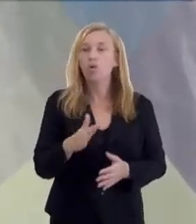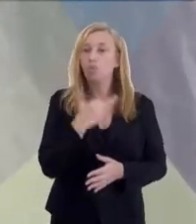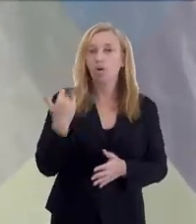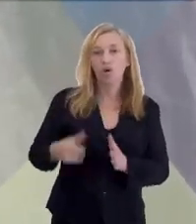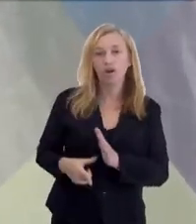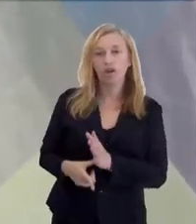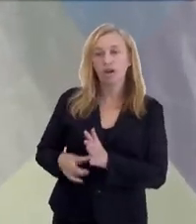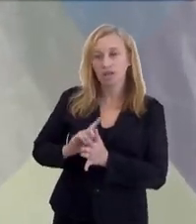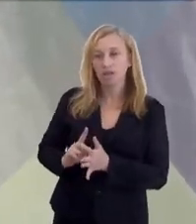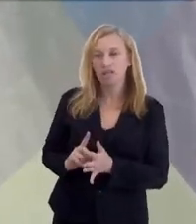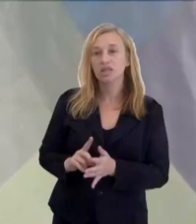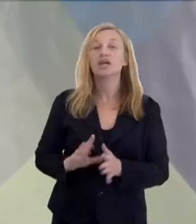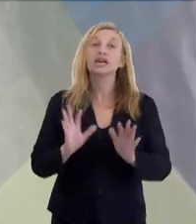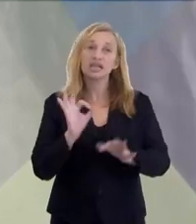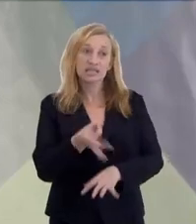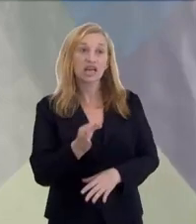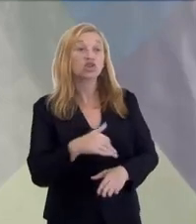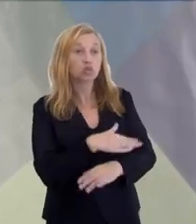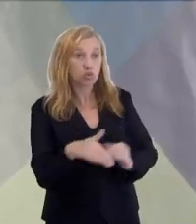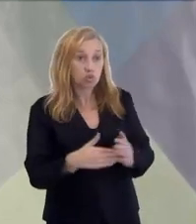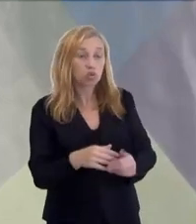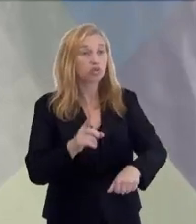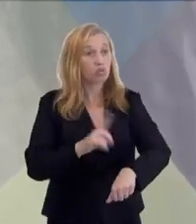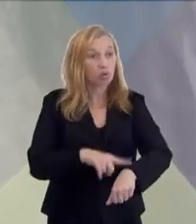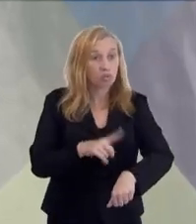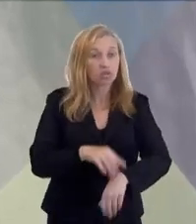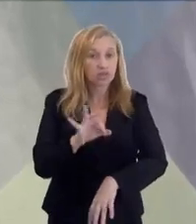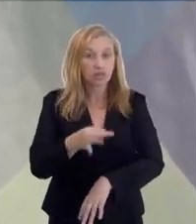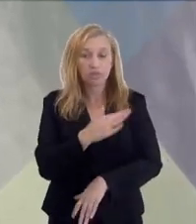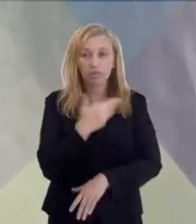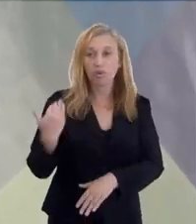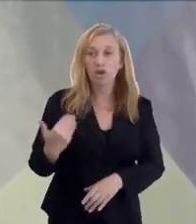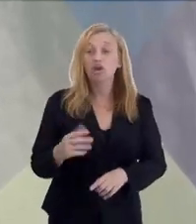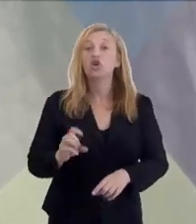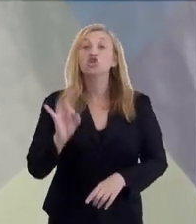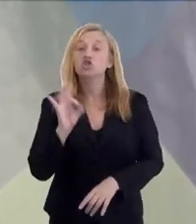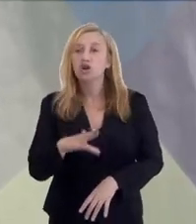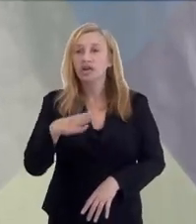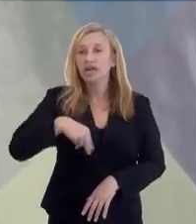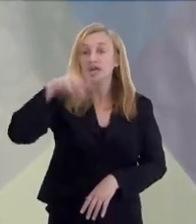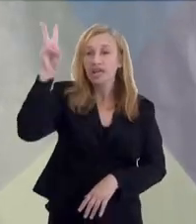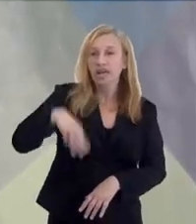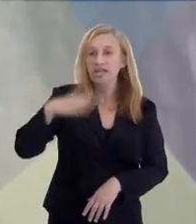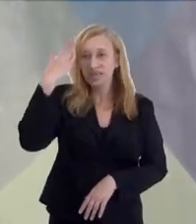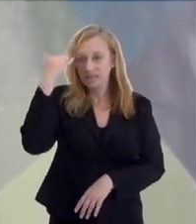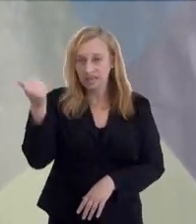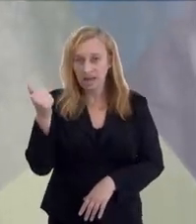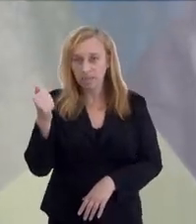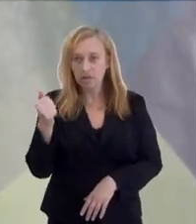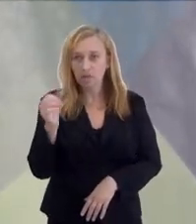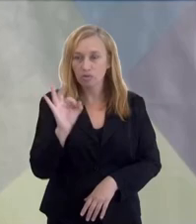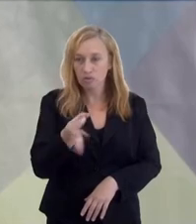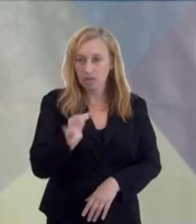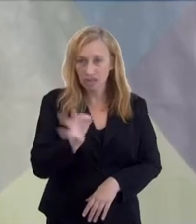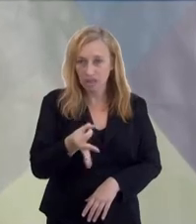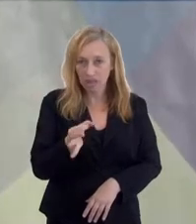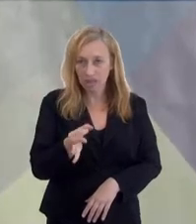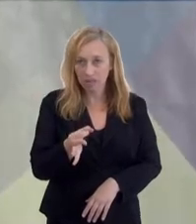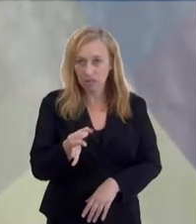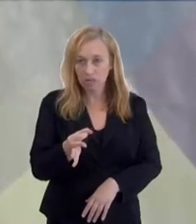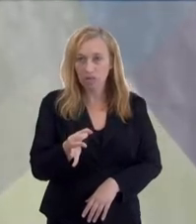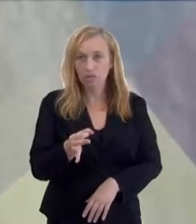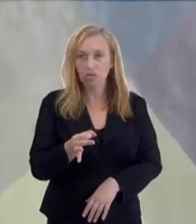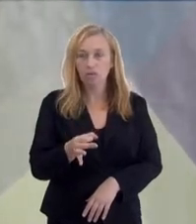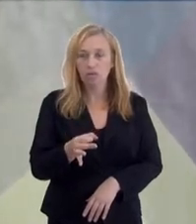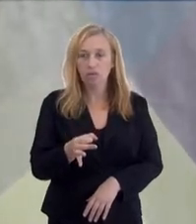E é fato. Todos nós temos uma hora para o desencarne. Só há um fator que antecipa essa hora que é um